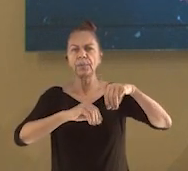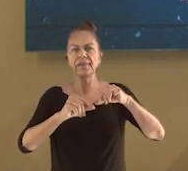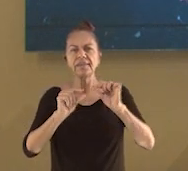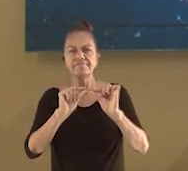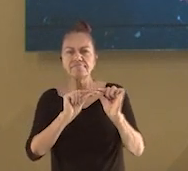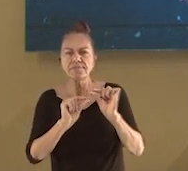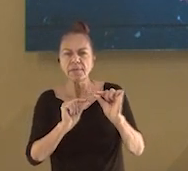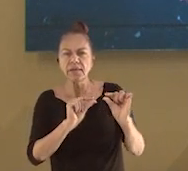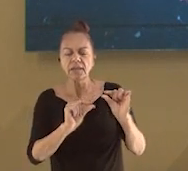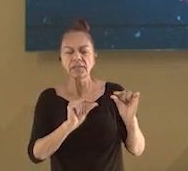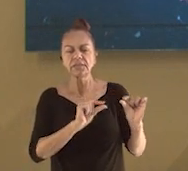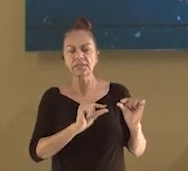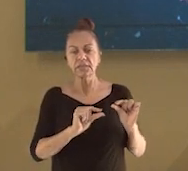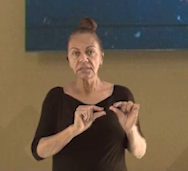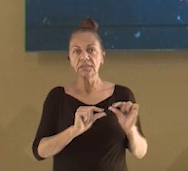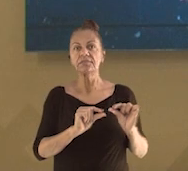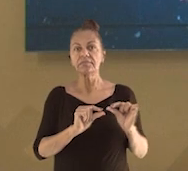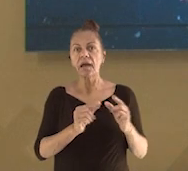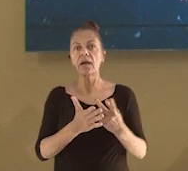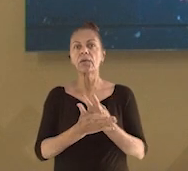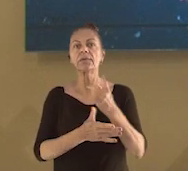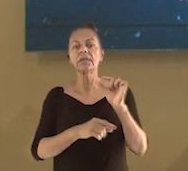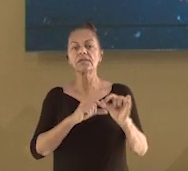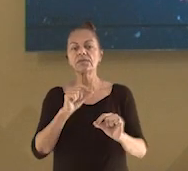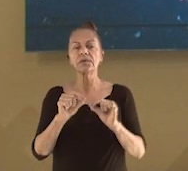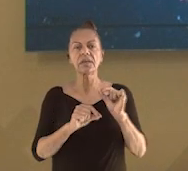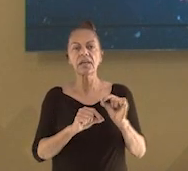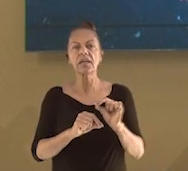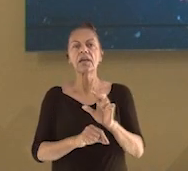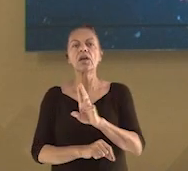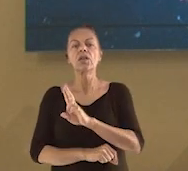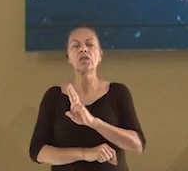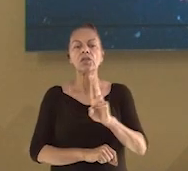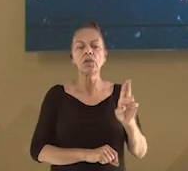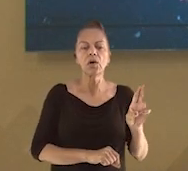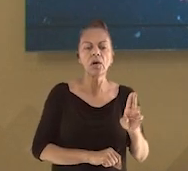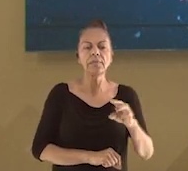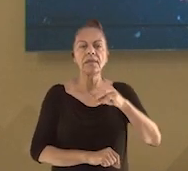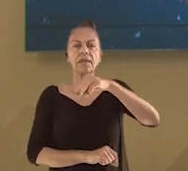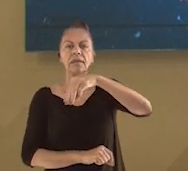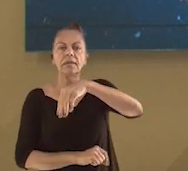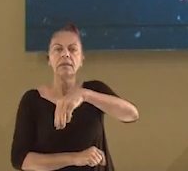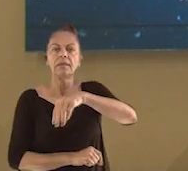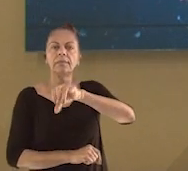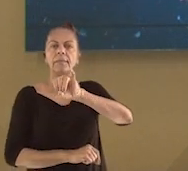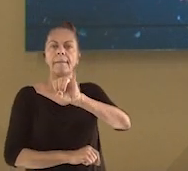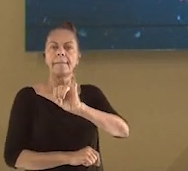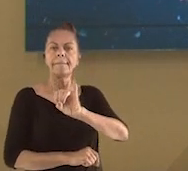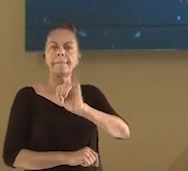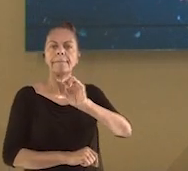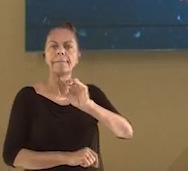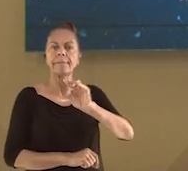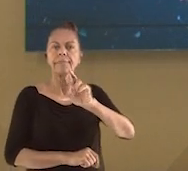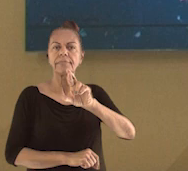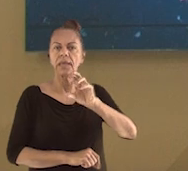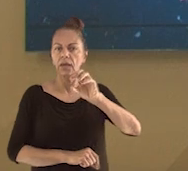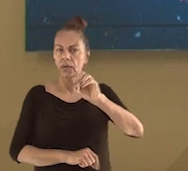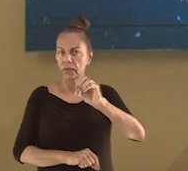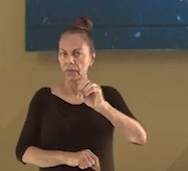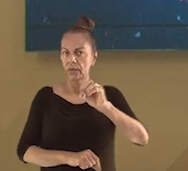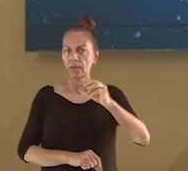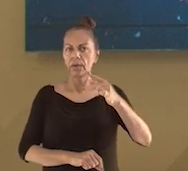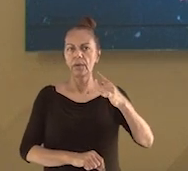soltando outros pedaços ainda menores. E esses pedaços de plástico são chamados de